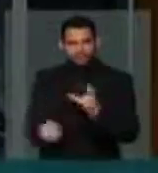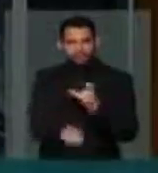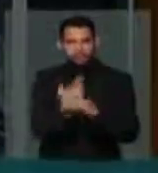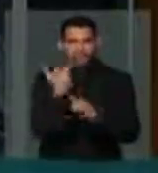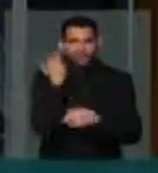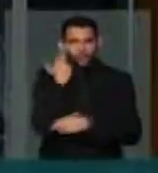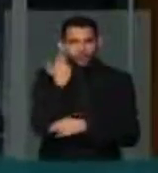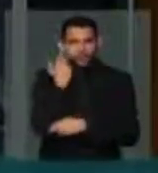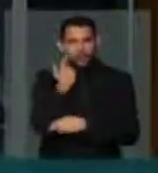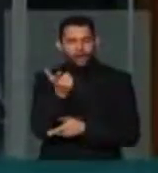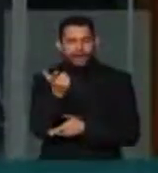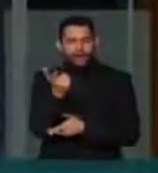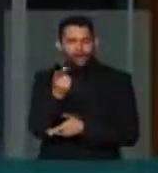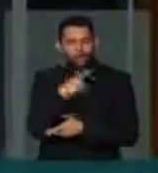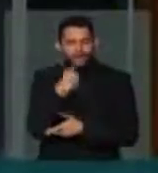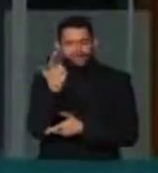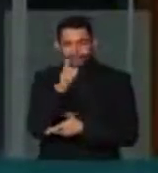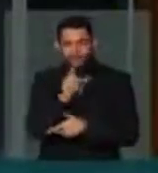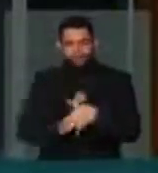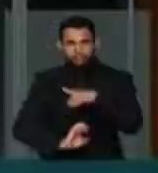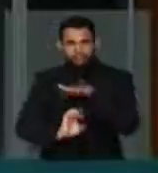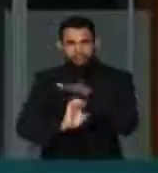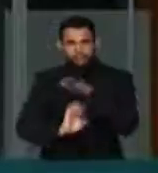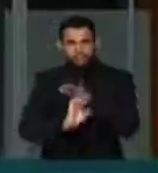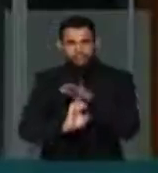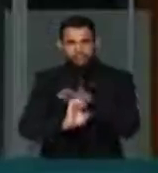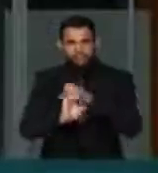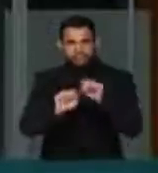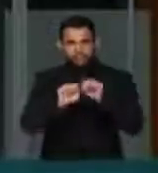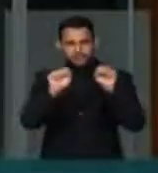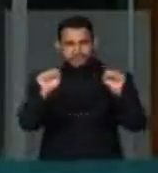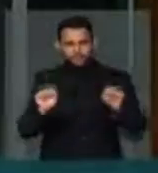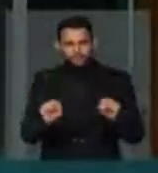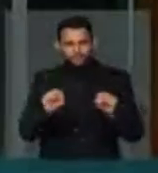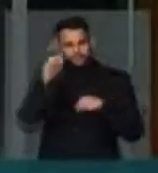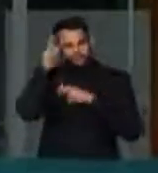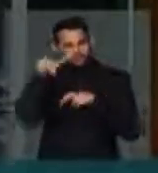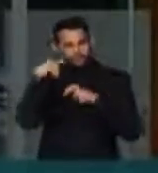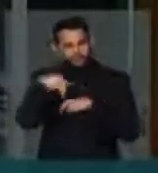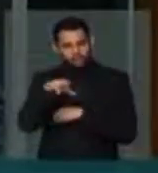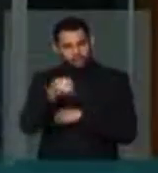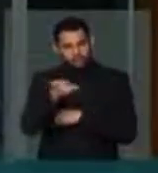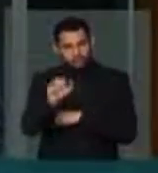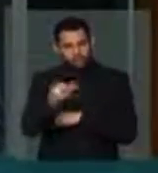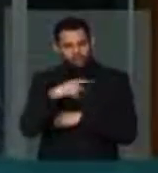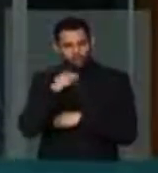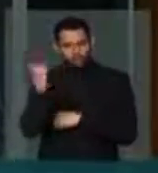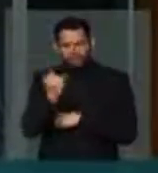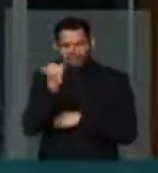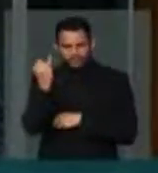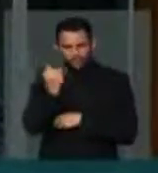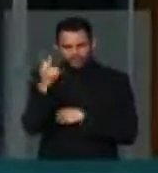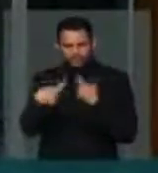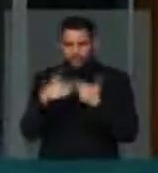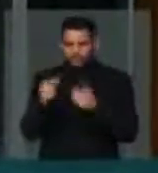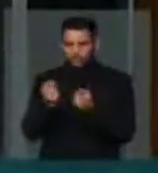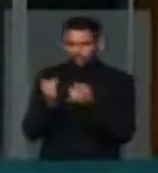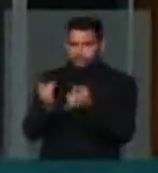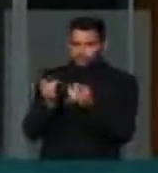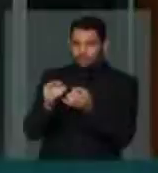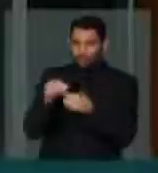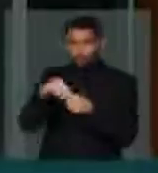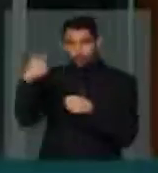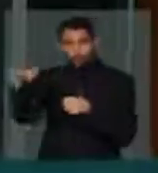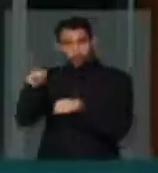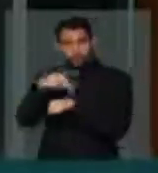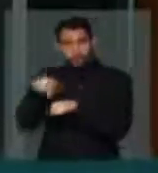momento com as grandes corporações do sistema do agronegócio brasileiro, que tem um papel fundamental de vender para o mercado